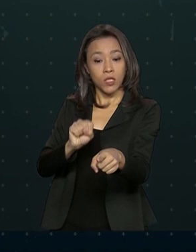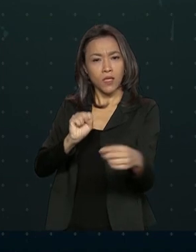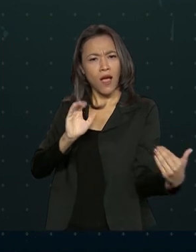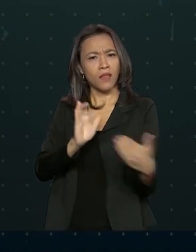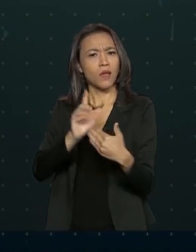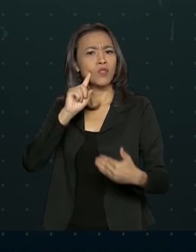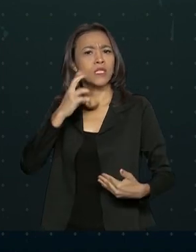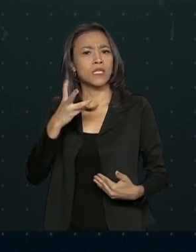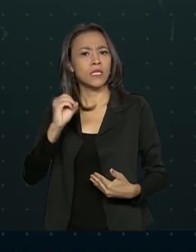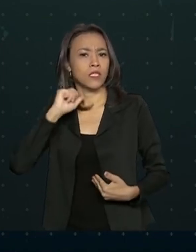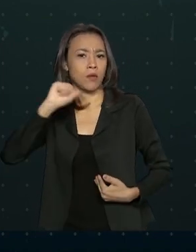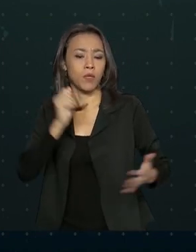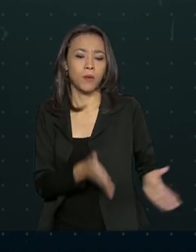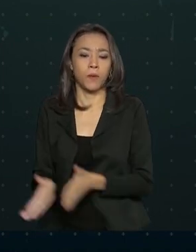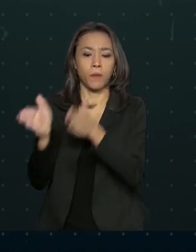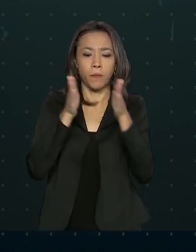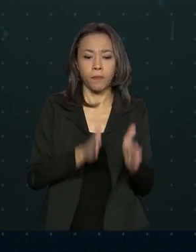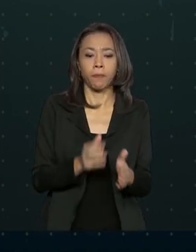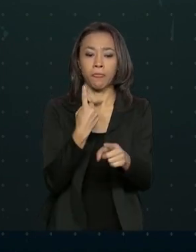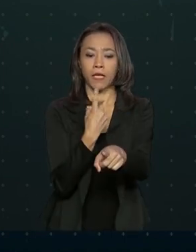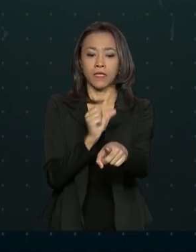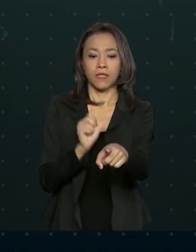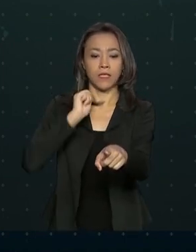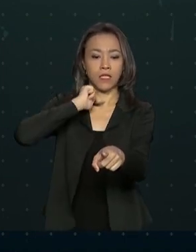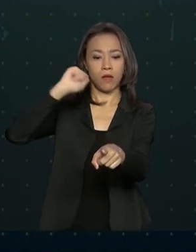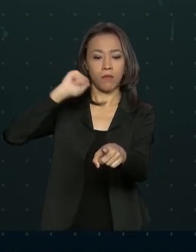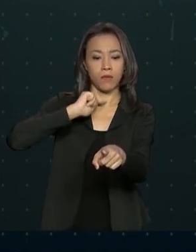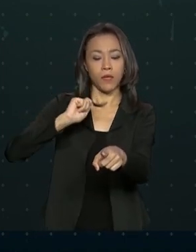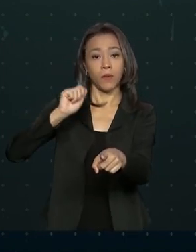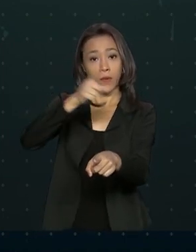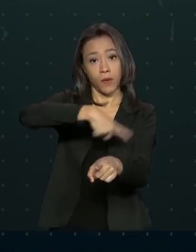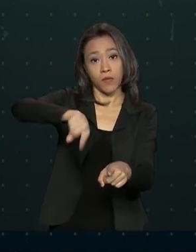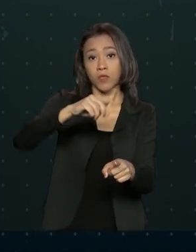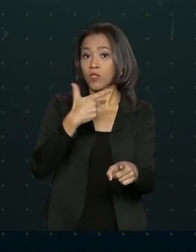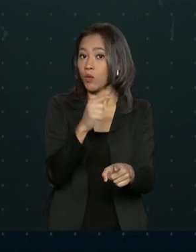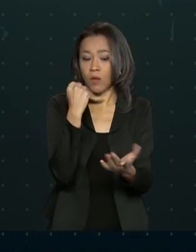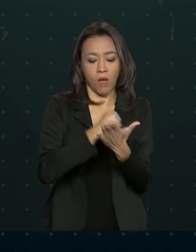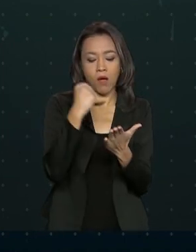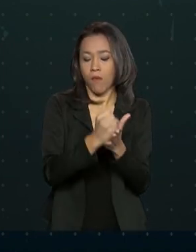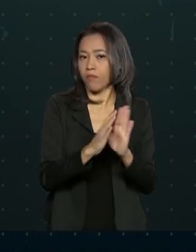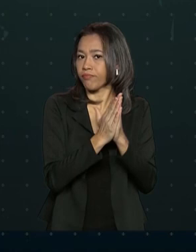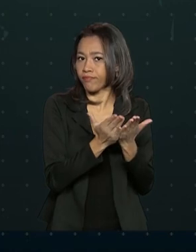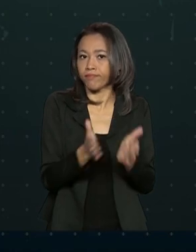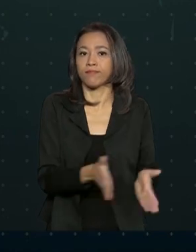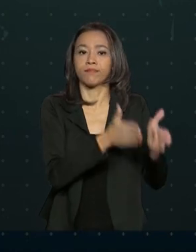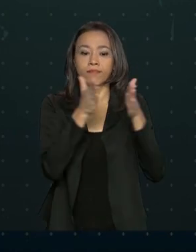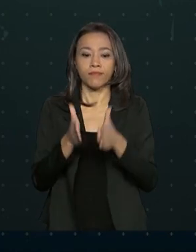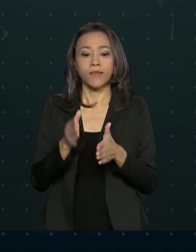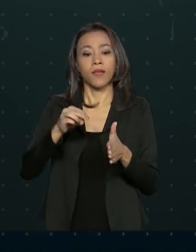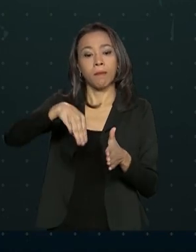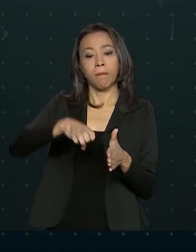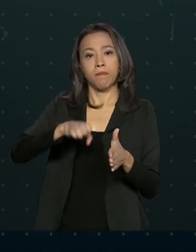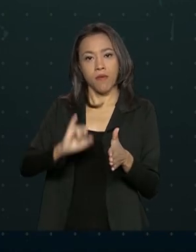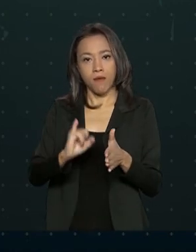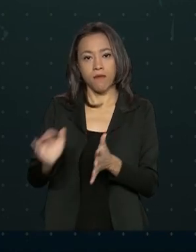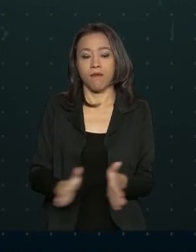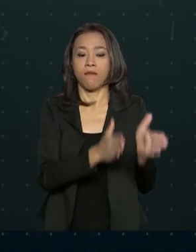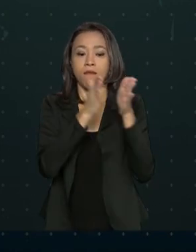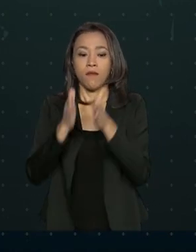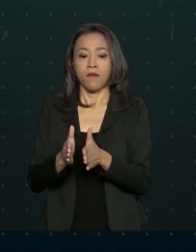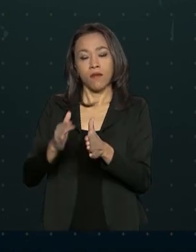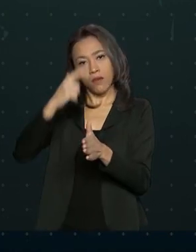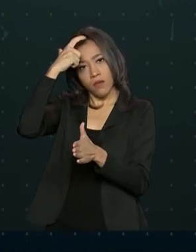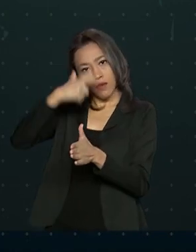Recebem a partir de 16 de abril os trabalhadores informais, microempreendedores individuais e autônomos.